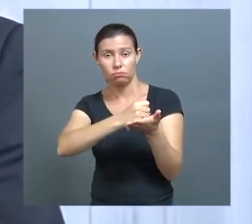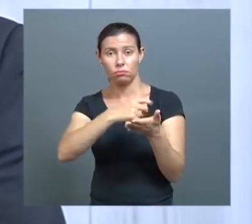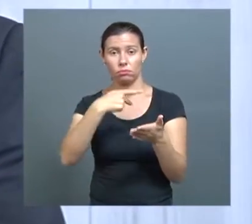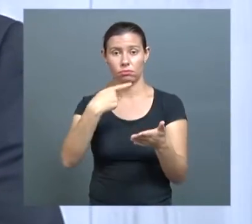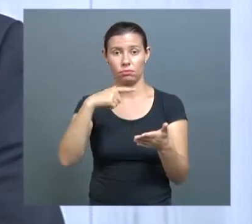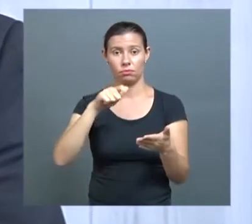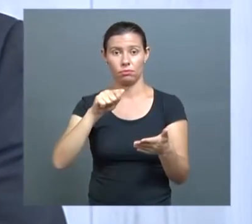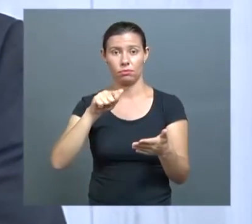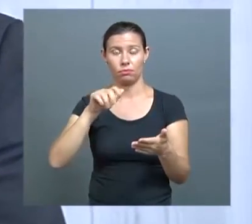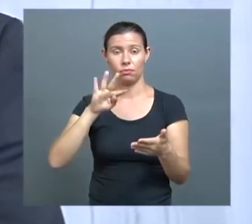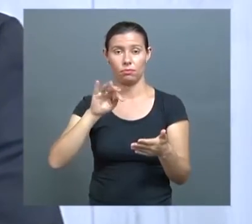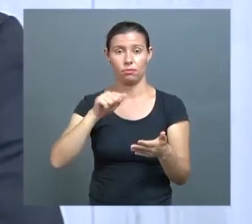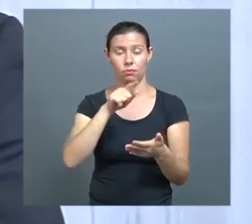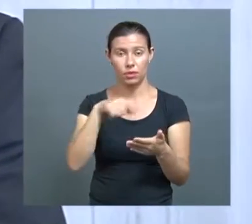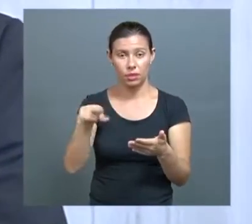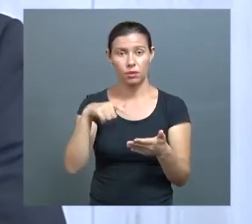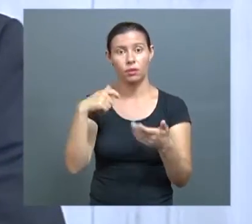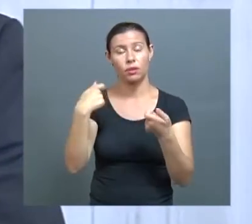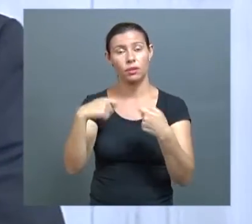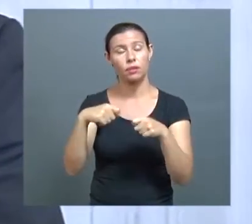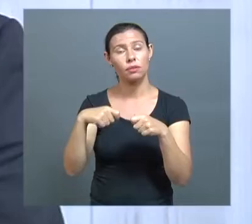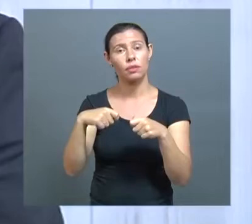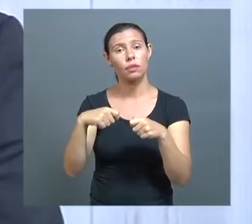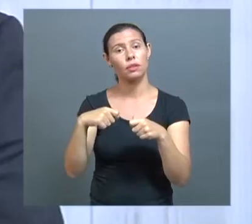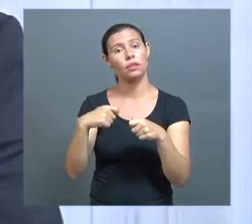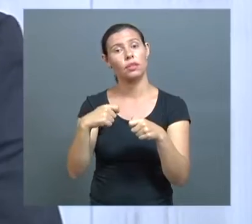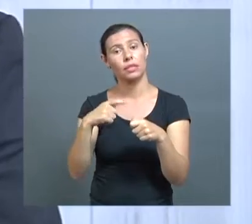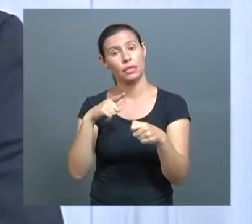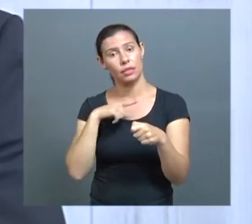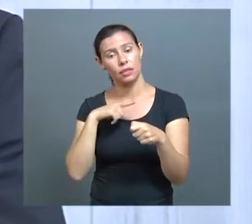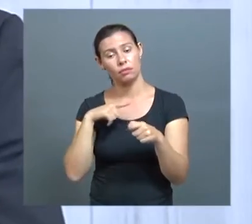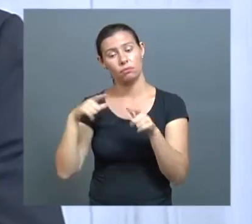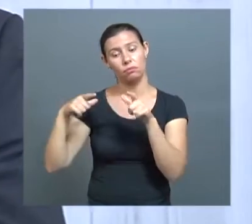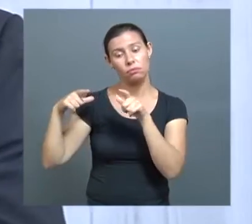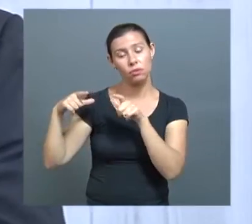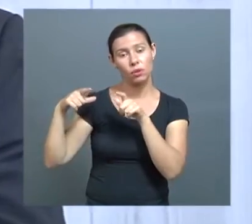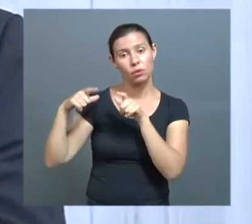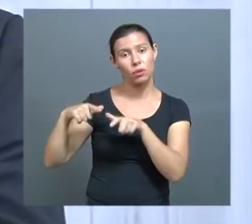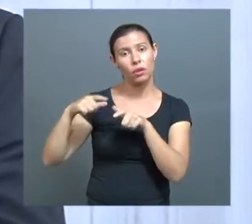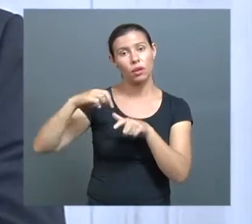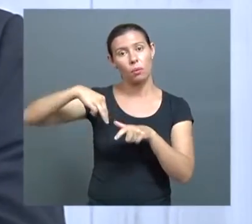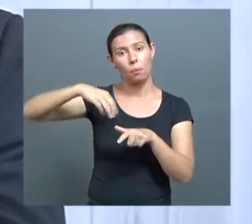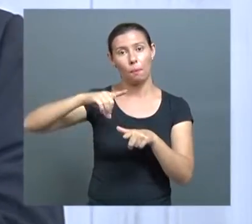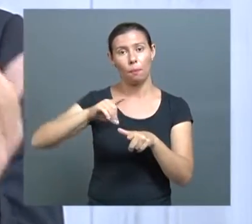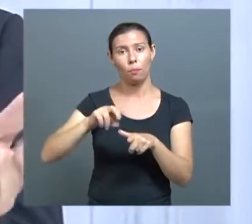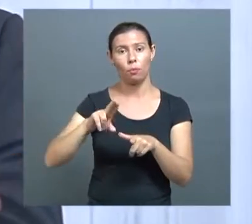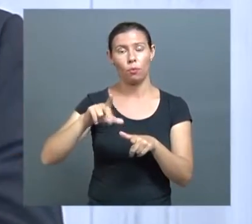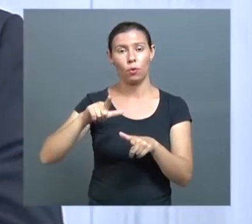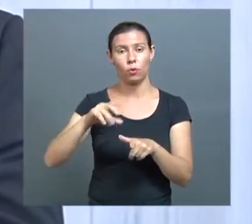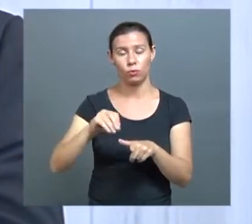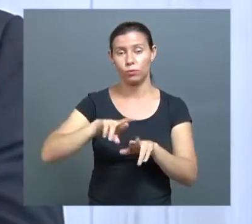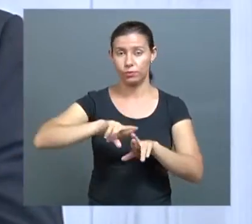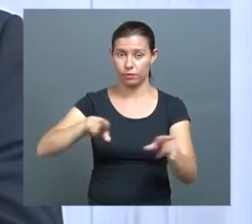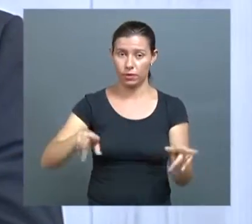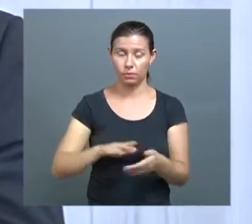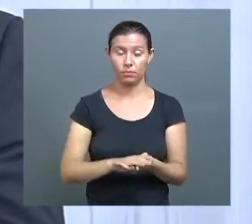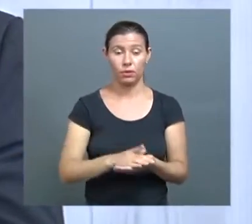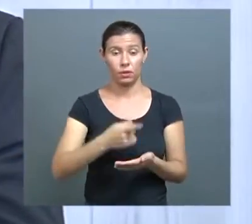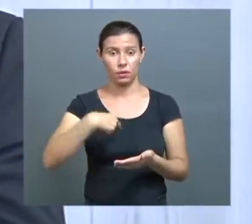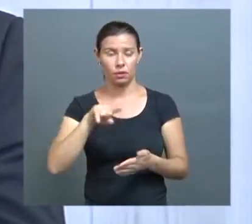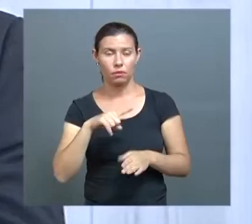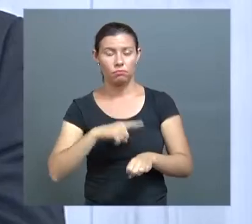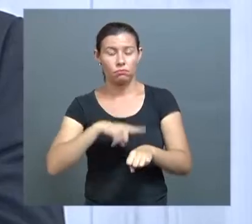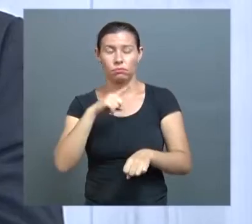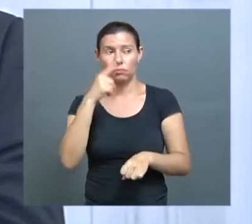de plantão, criado pelo Ministério do Planejamento. Até então, nós achamos que aquilo não teria nenhum impacto importante, porque